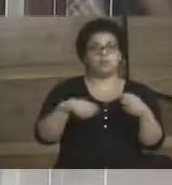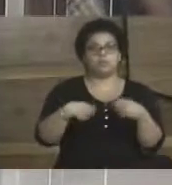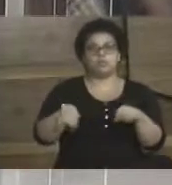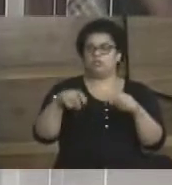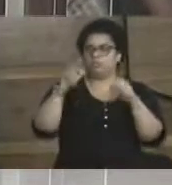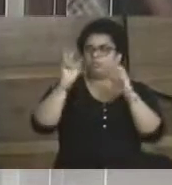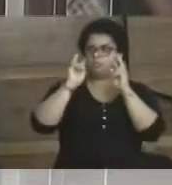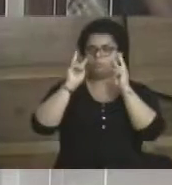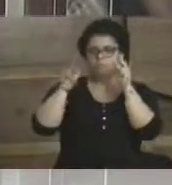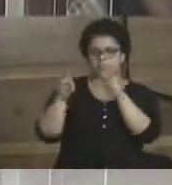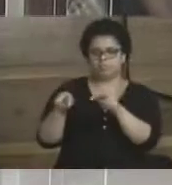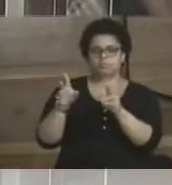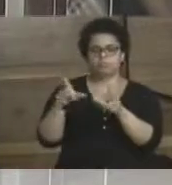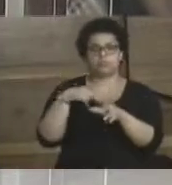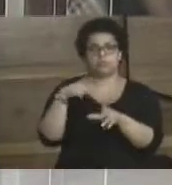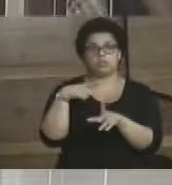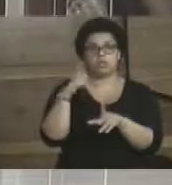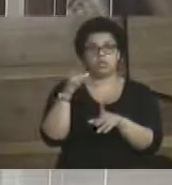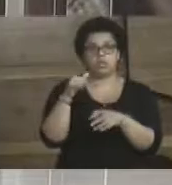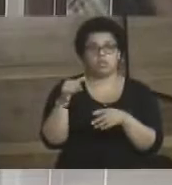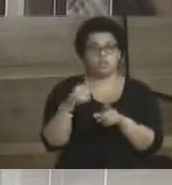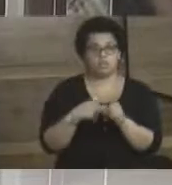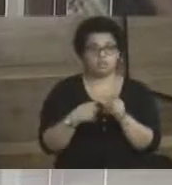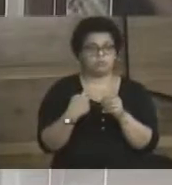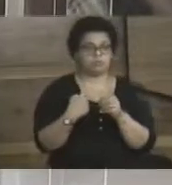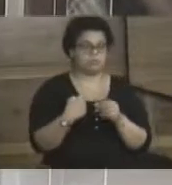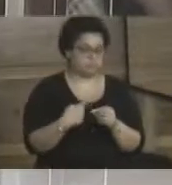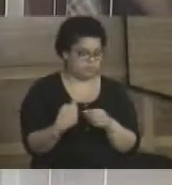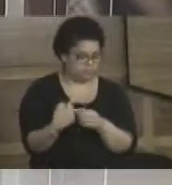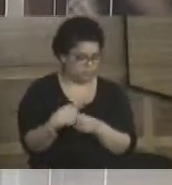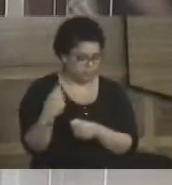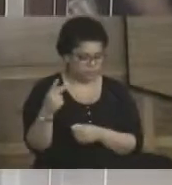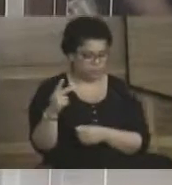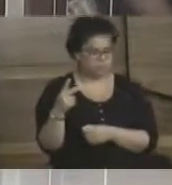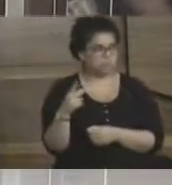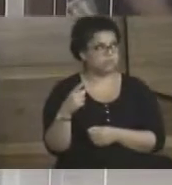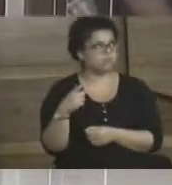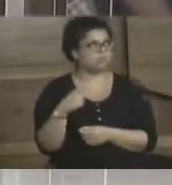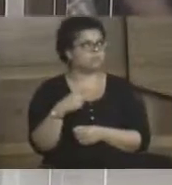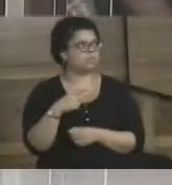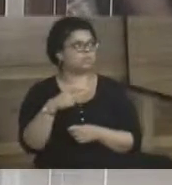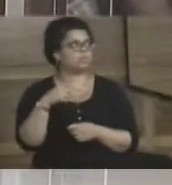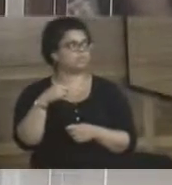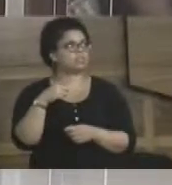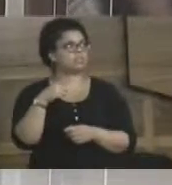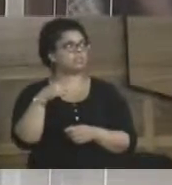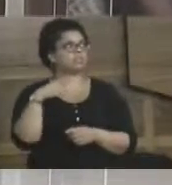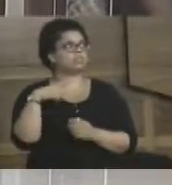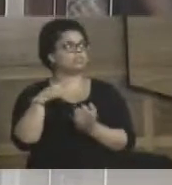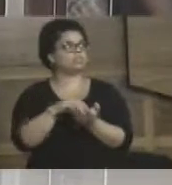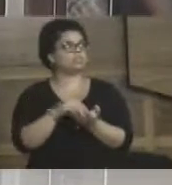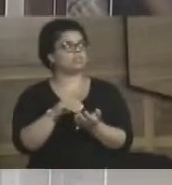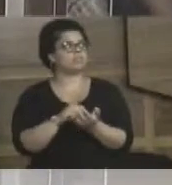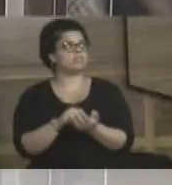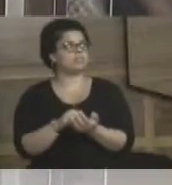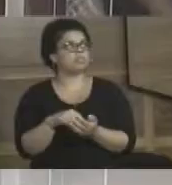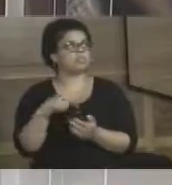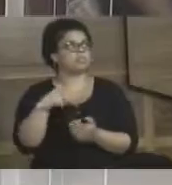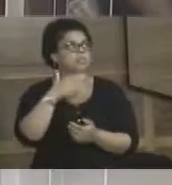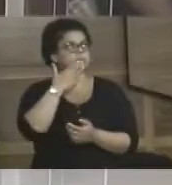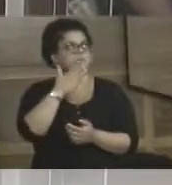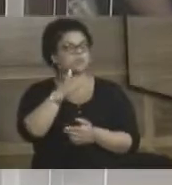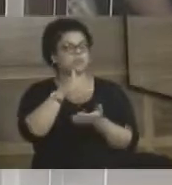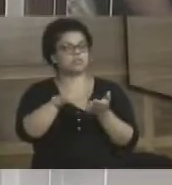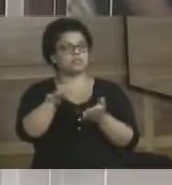eles estão ali para isso, justamente para atender a comunidade deles. E está faltando esse atendimento. Então, eu peço ao secretário de Saúde